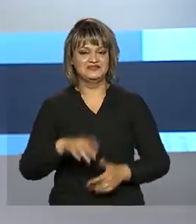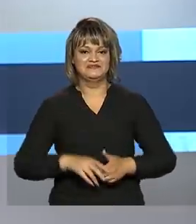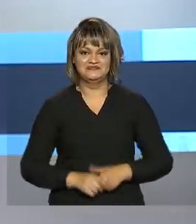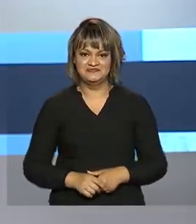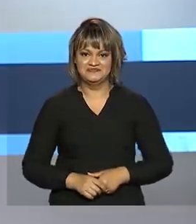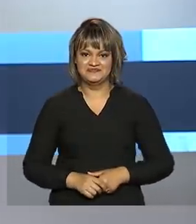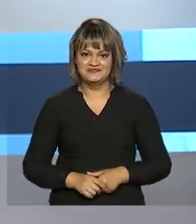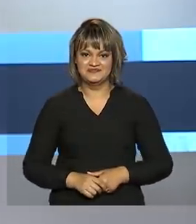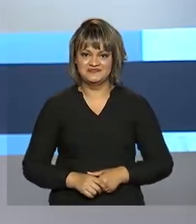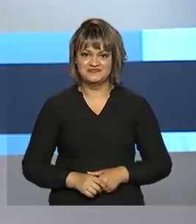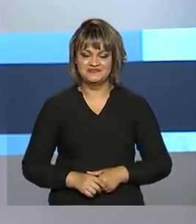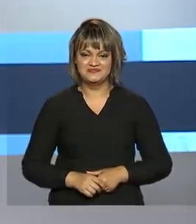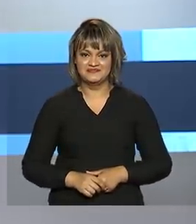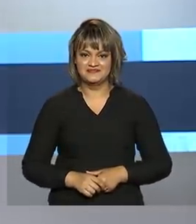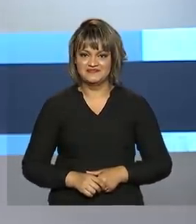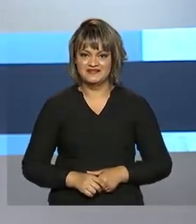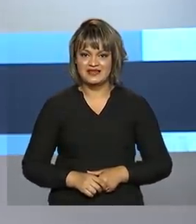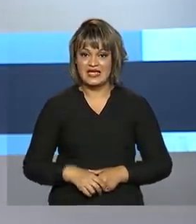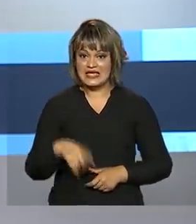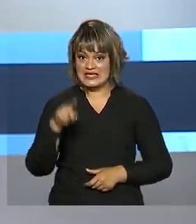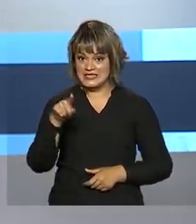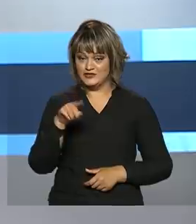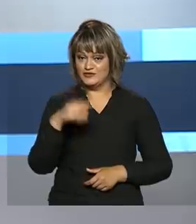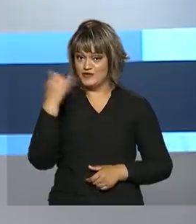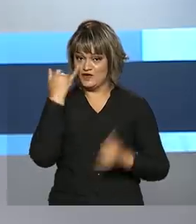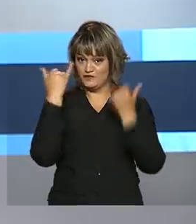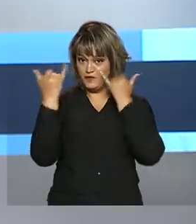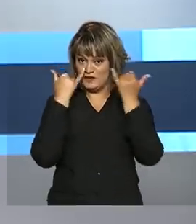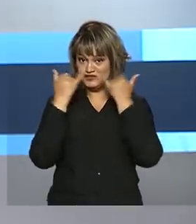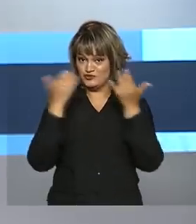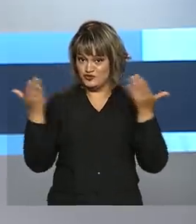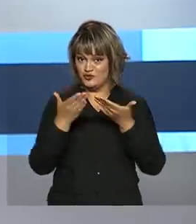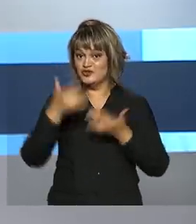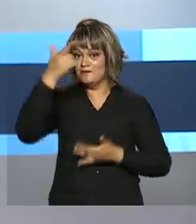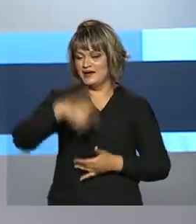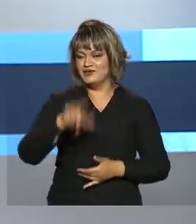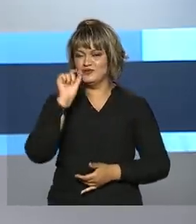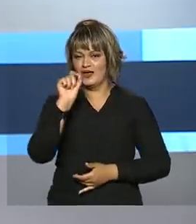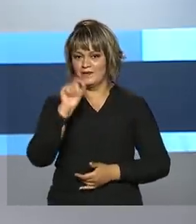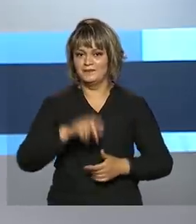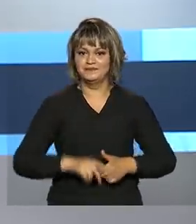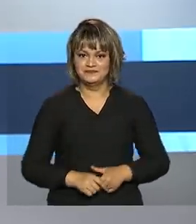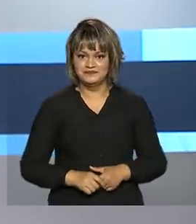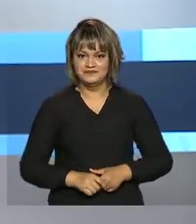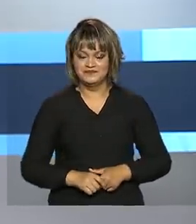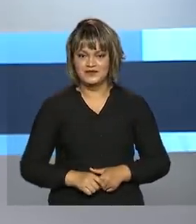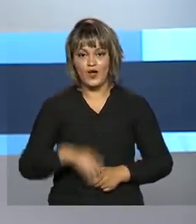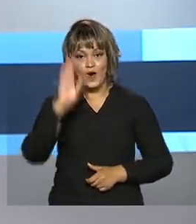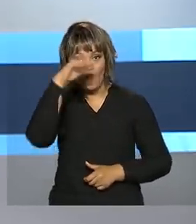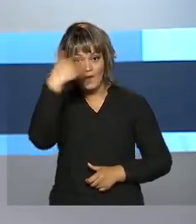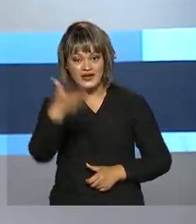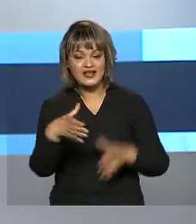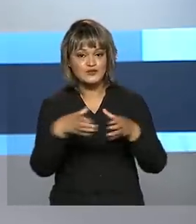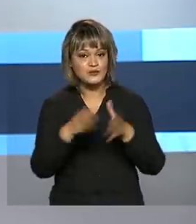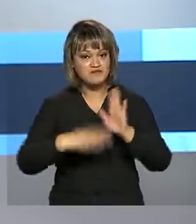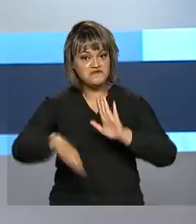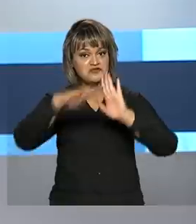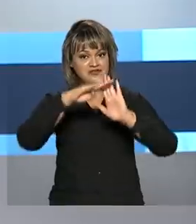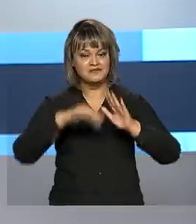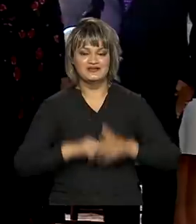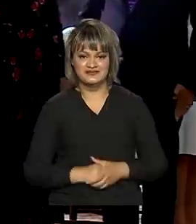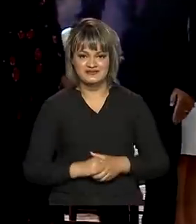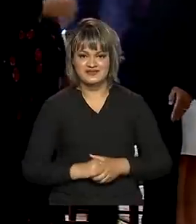vacina contra a Covid-19. Esse é um dos destaques desta segunda-feira e veja também. Homenagem às Forças Armadas.